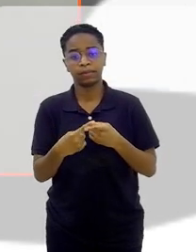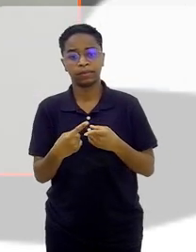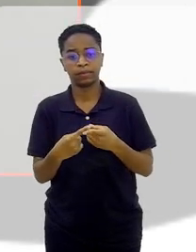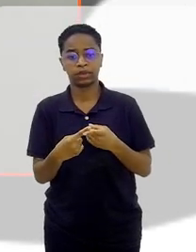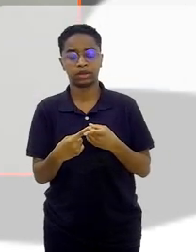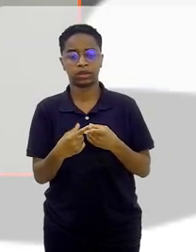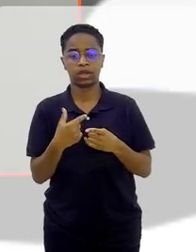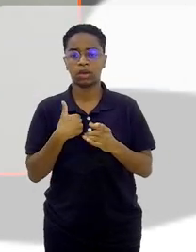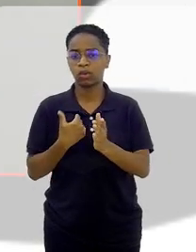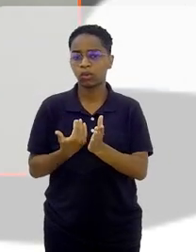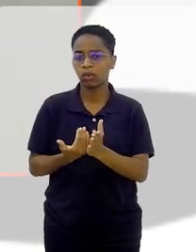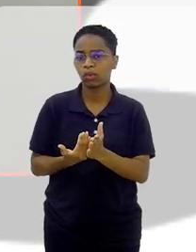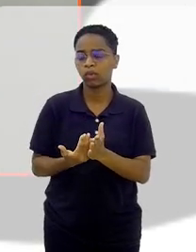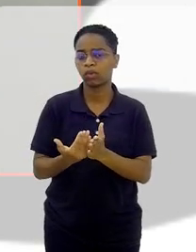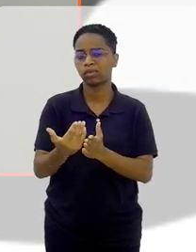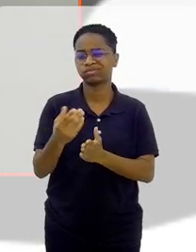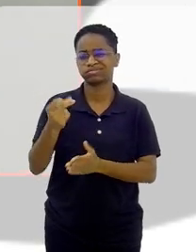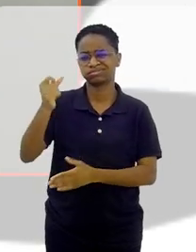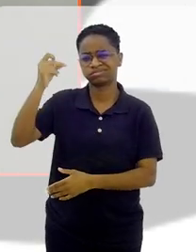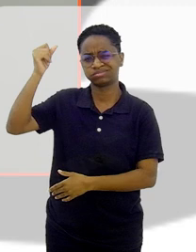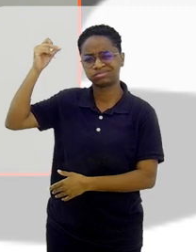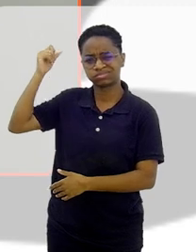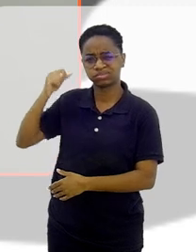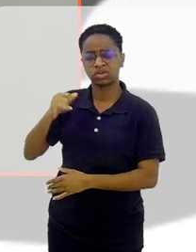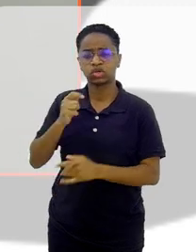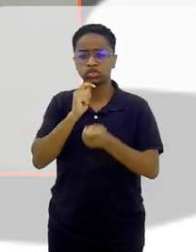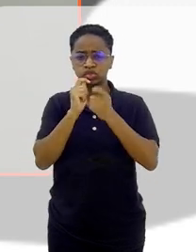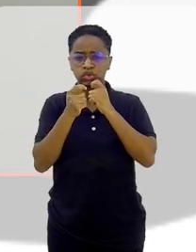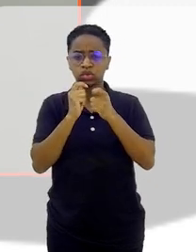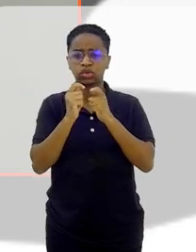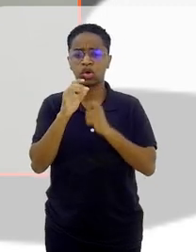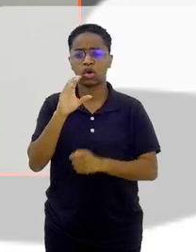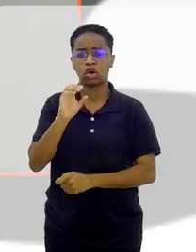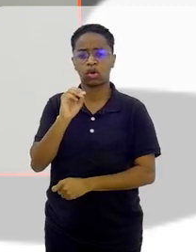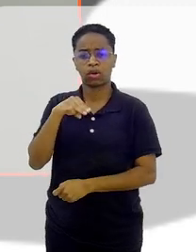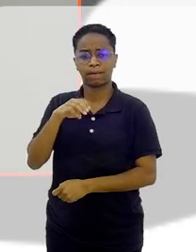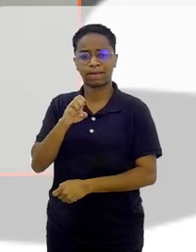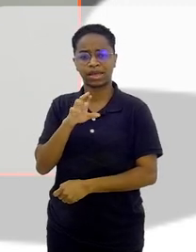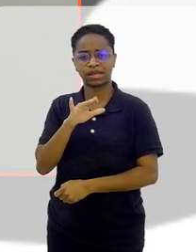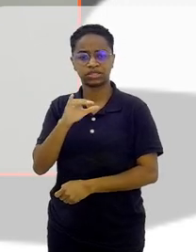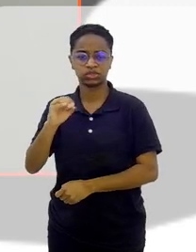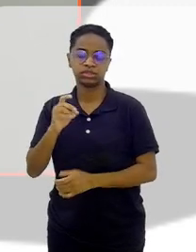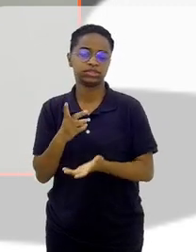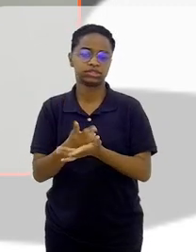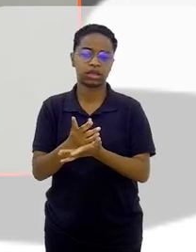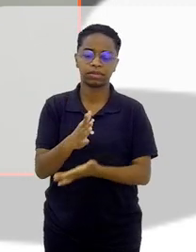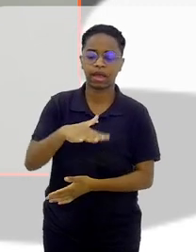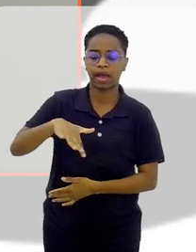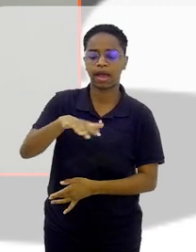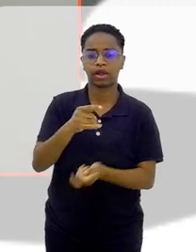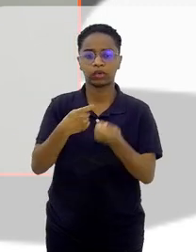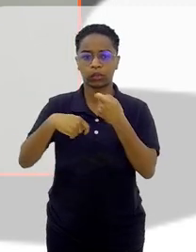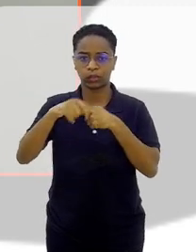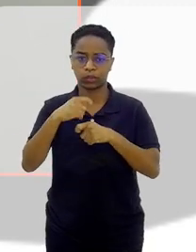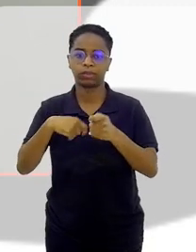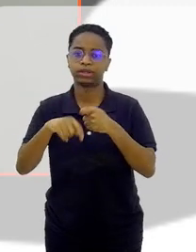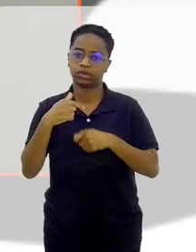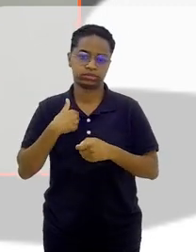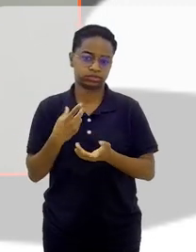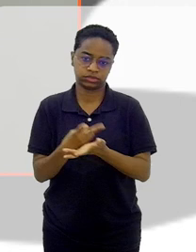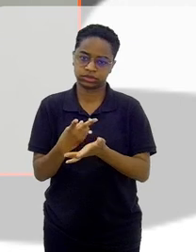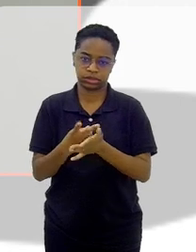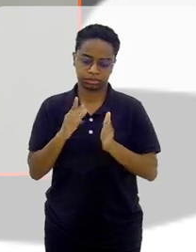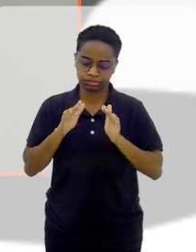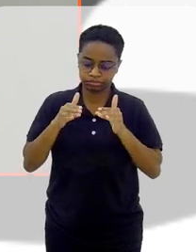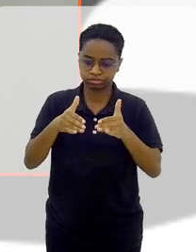Eu comecei lá atrás no Jornal do Comércio, sempre economia. Minha área sempre foi economia.